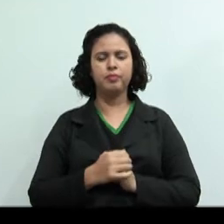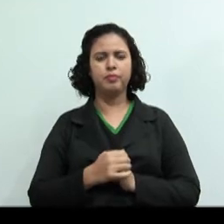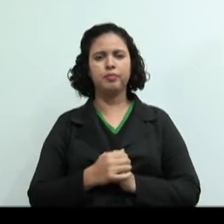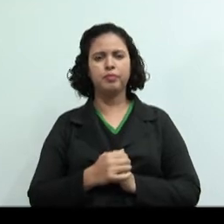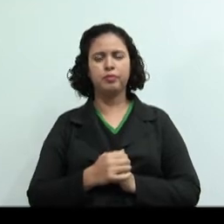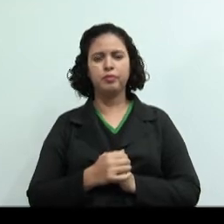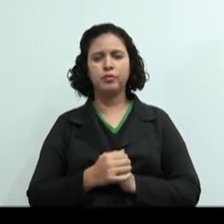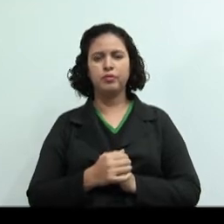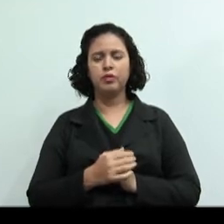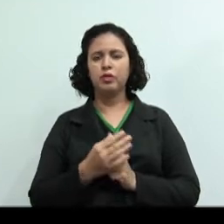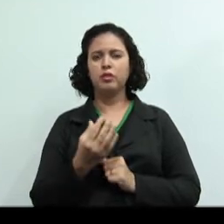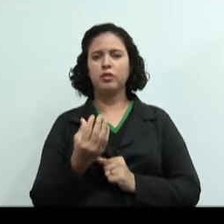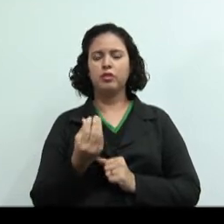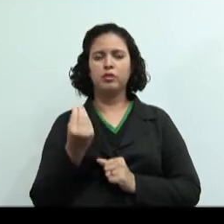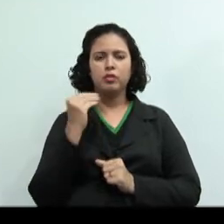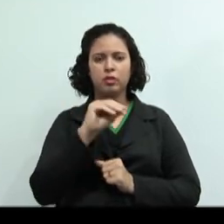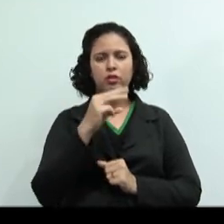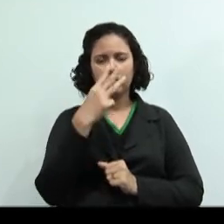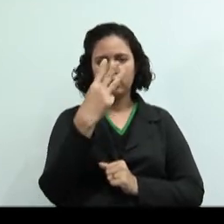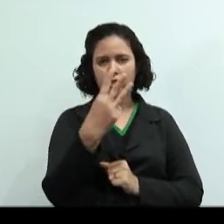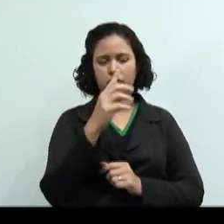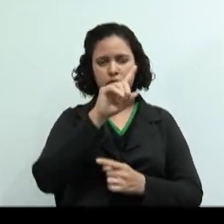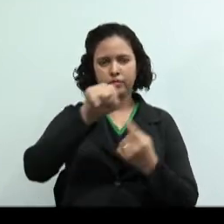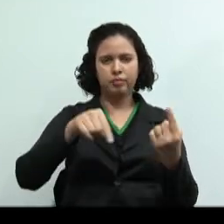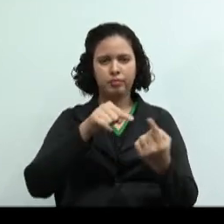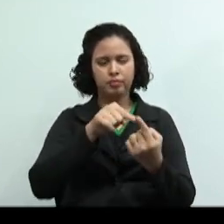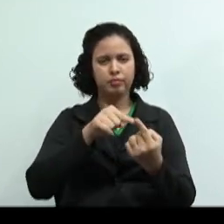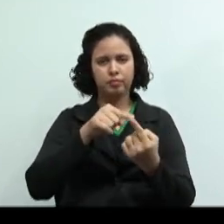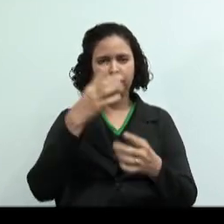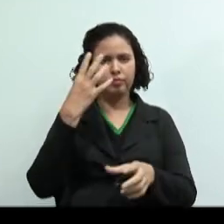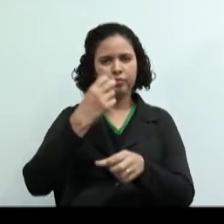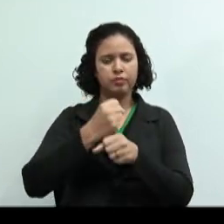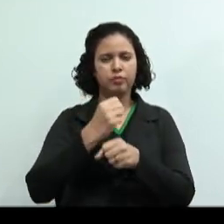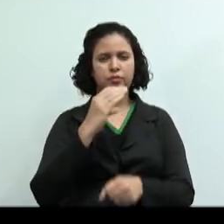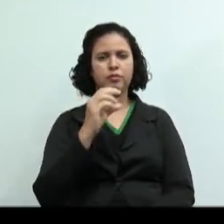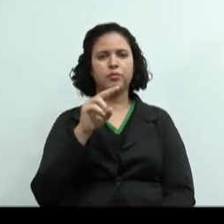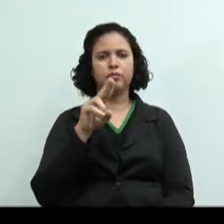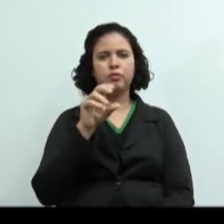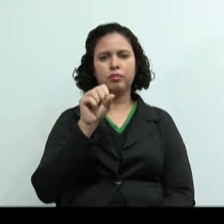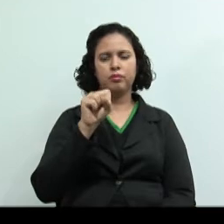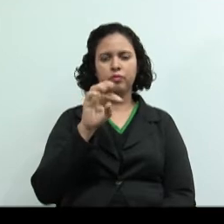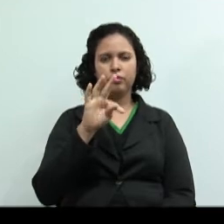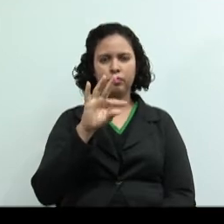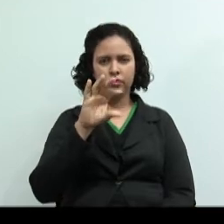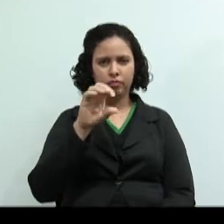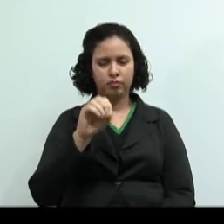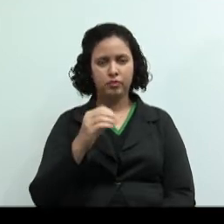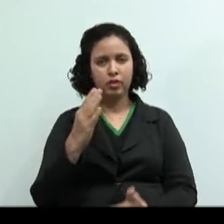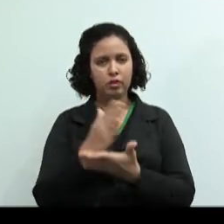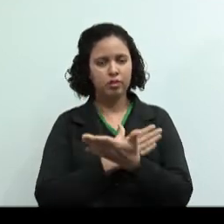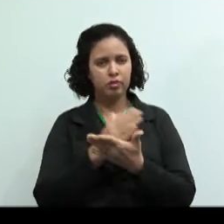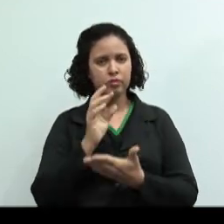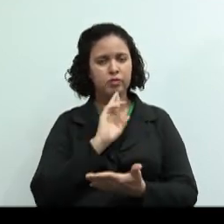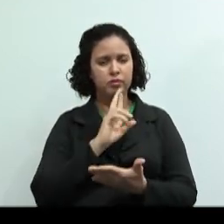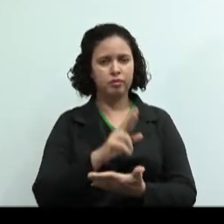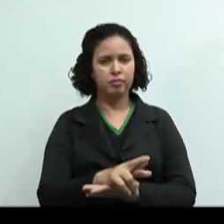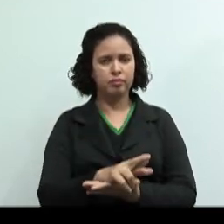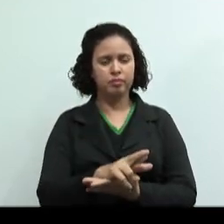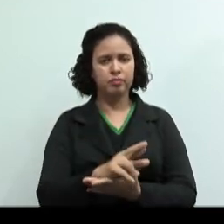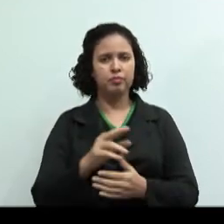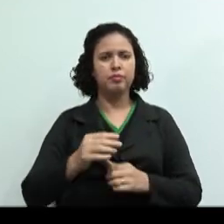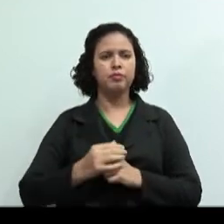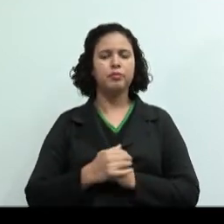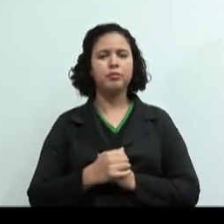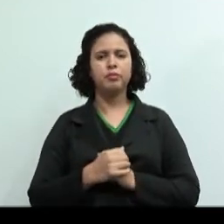Cite 3 objetivos da contabilidade de custos. Vamos lá. Algum aluno respondeu, professora? Respondeu, vamos lá.